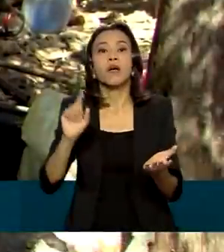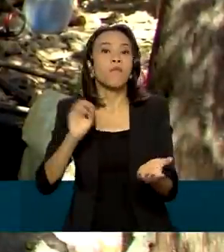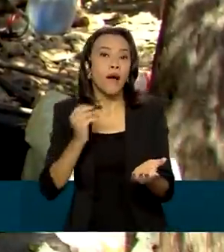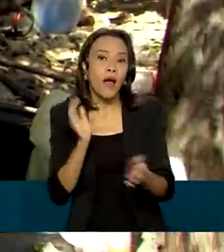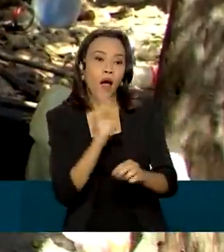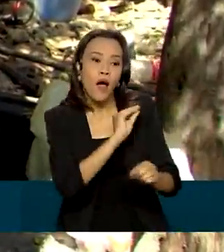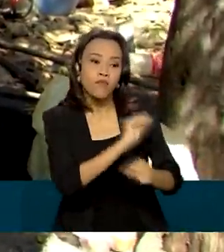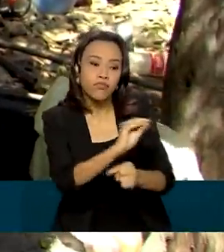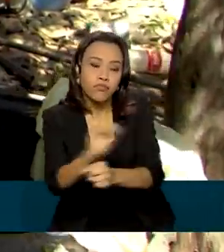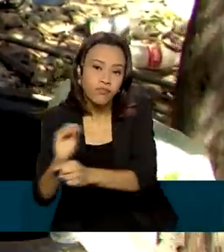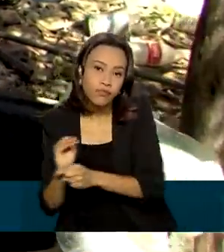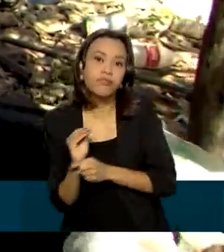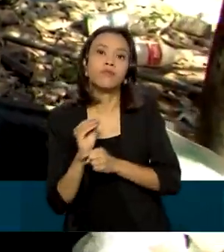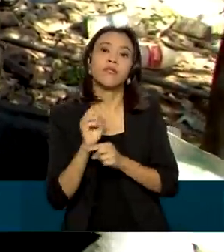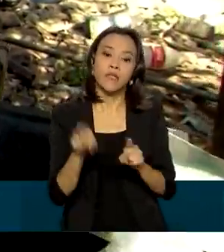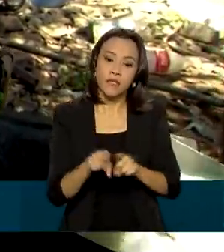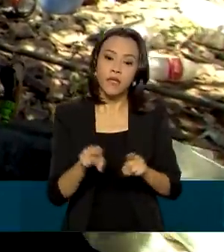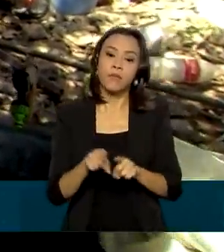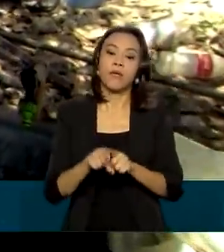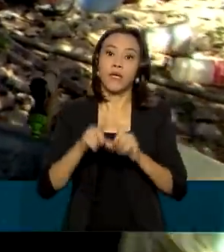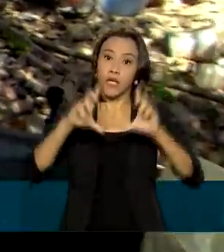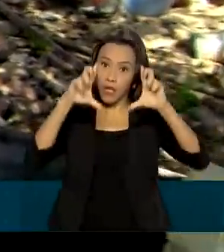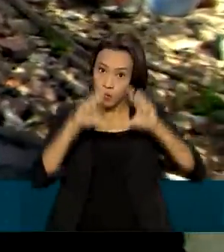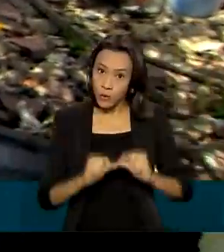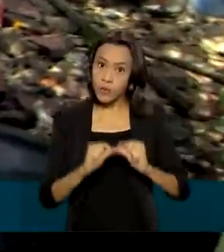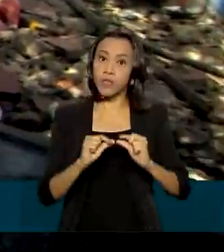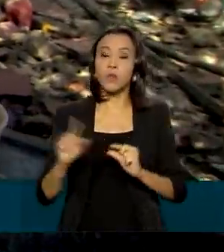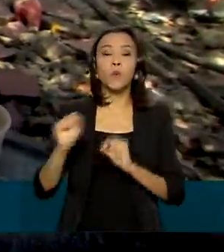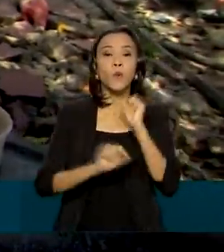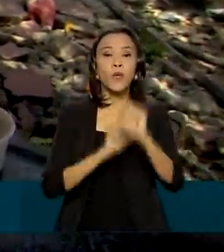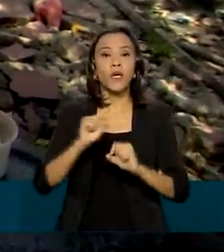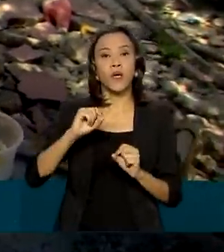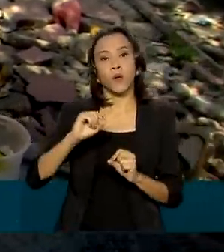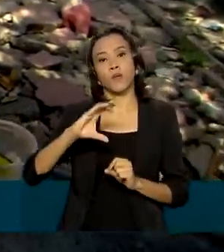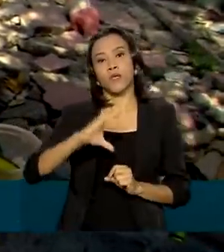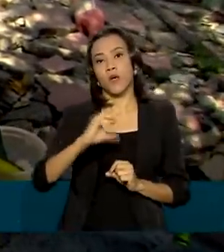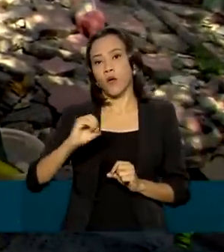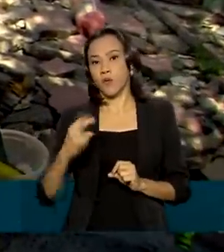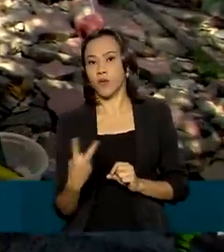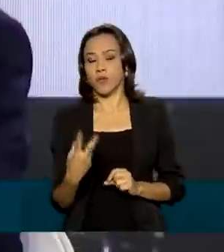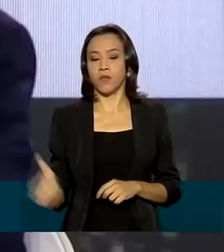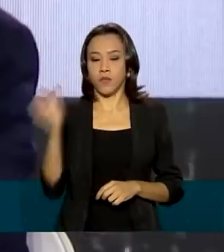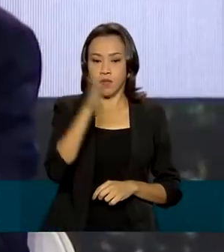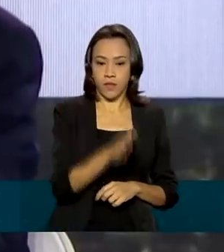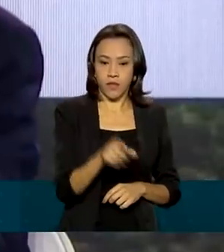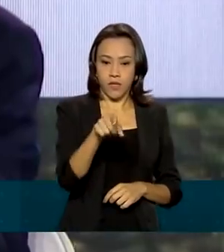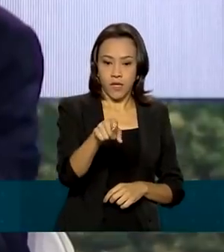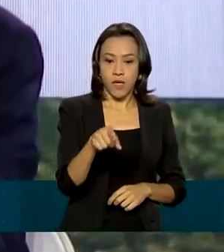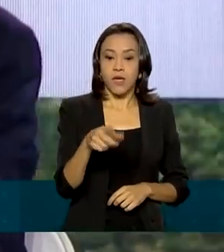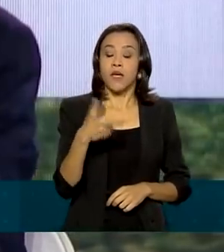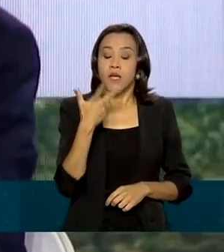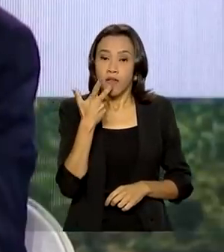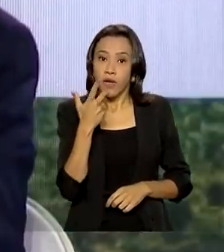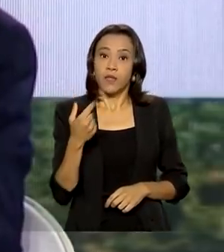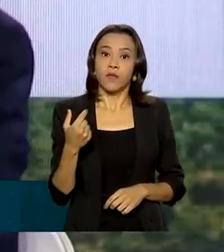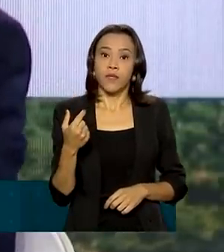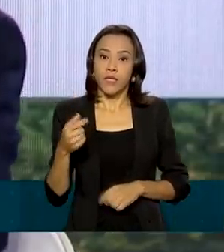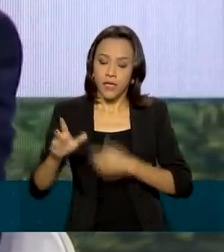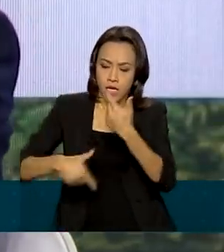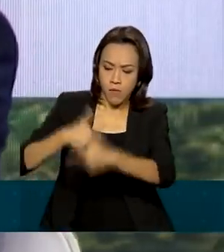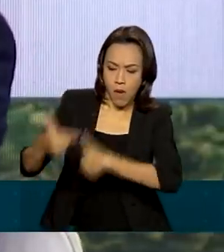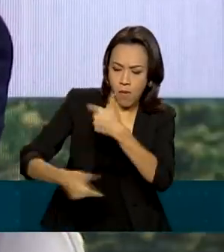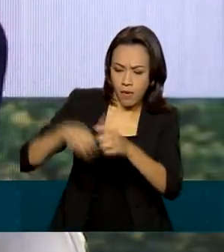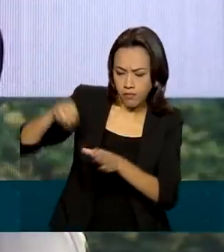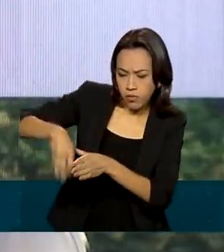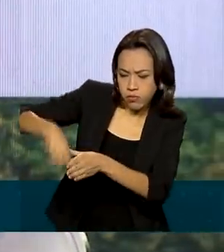e que também prioriza o consumo de baixo carbono. O Alimenta Brasil faz a interface entre quem produz e